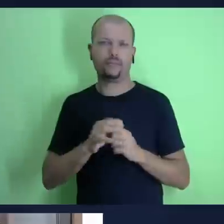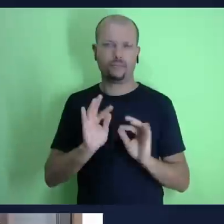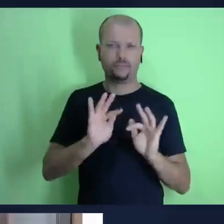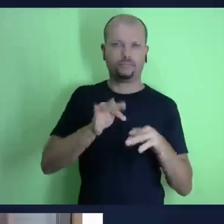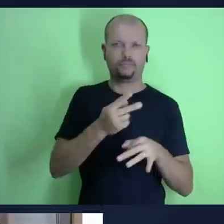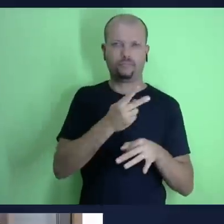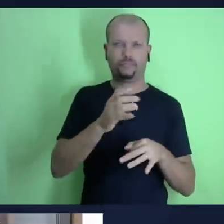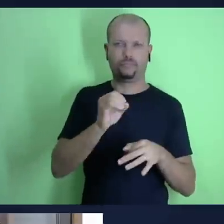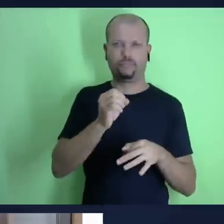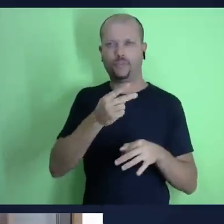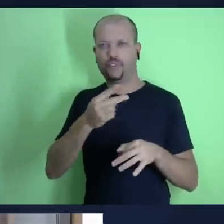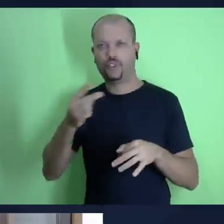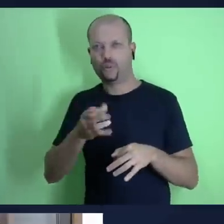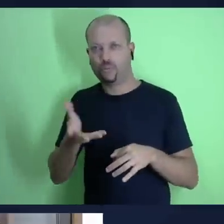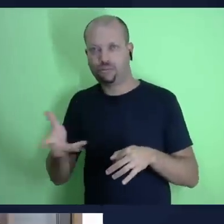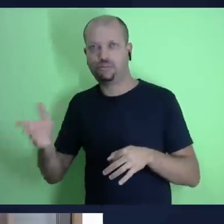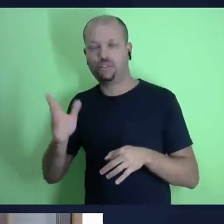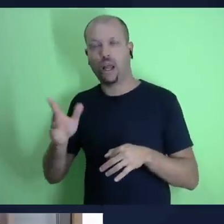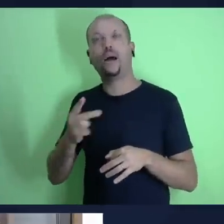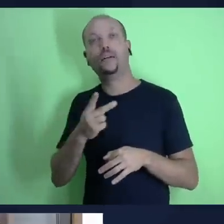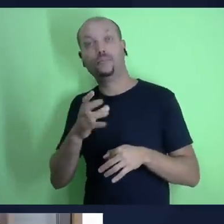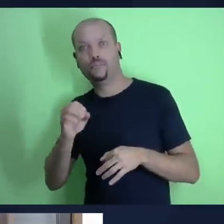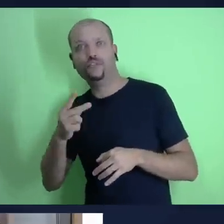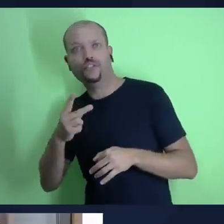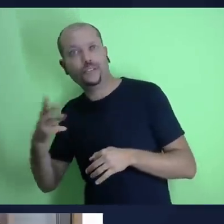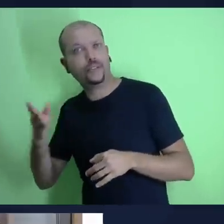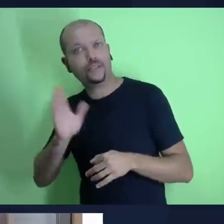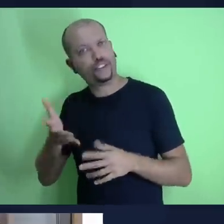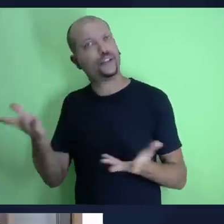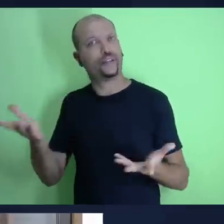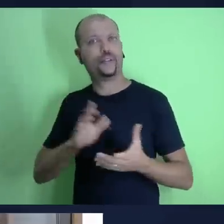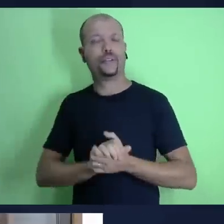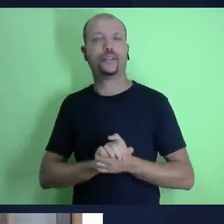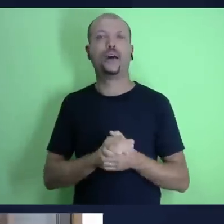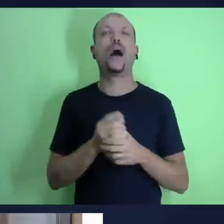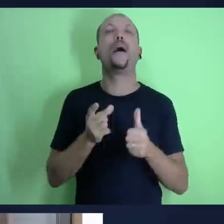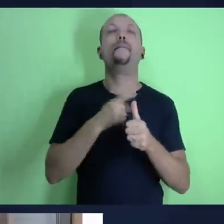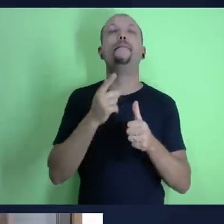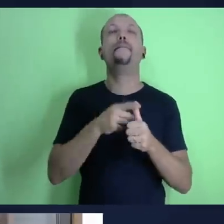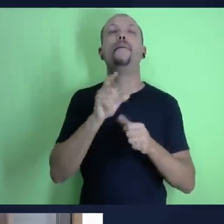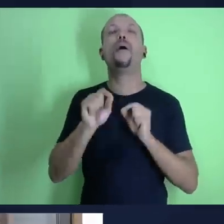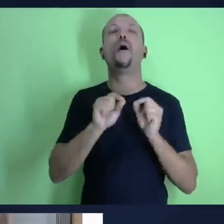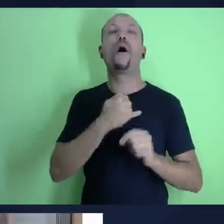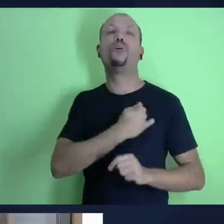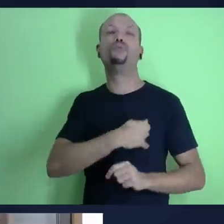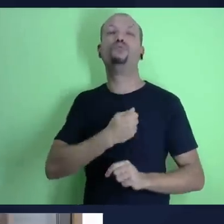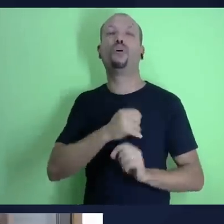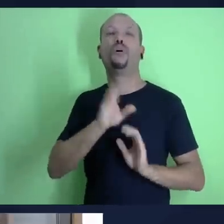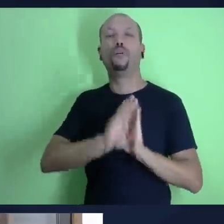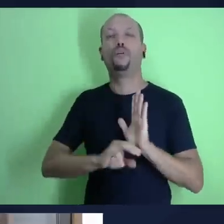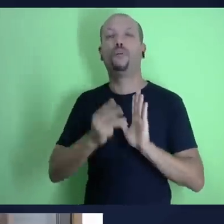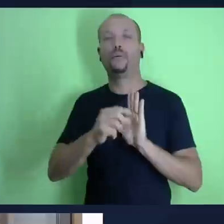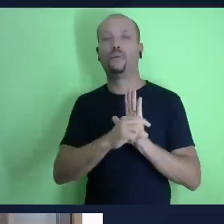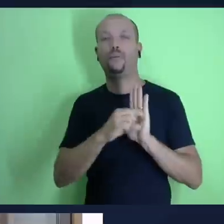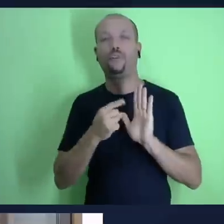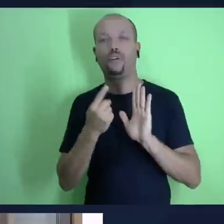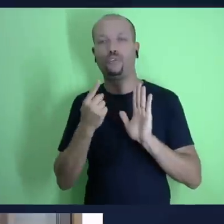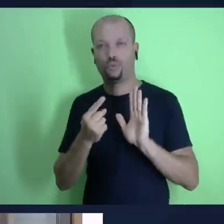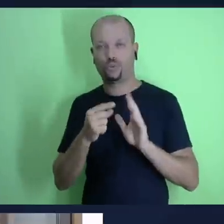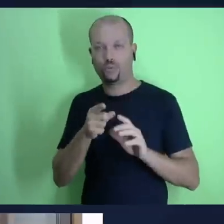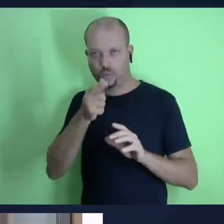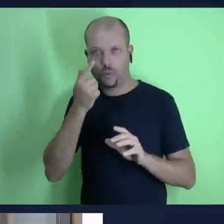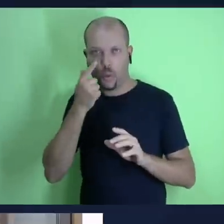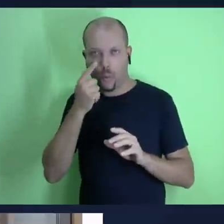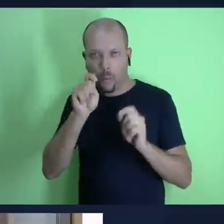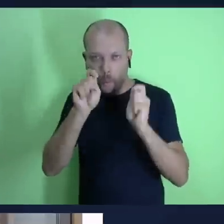leitura na sua bíblia ou na tela que aparecerá para você primeira de joão primeira carta epístola de joão capítulo